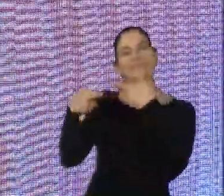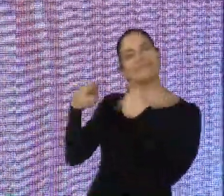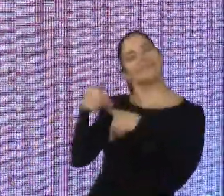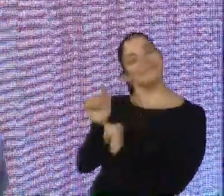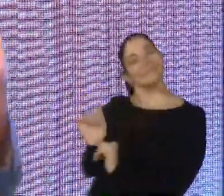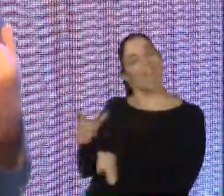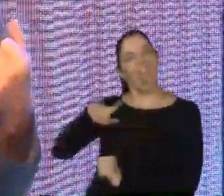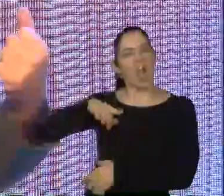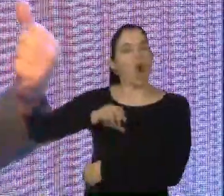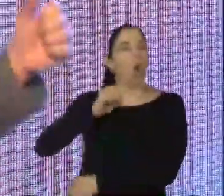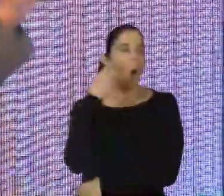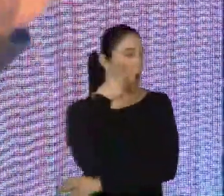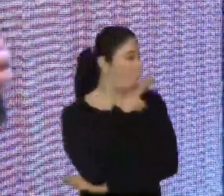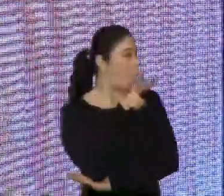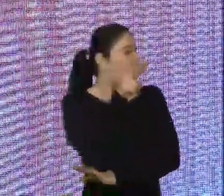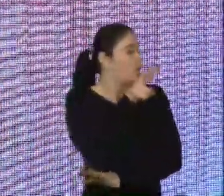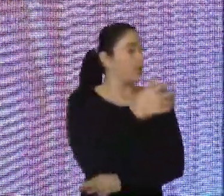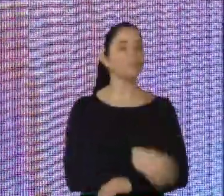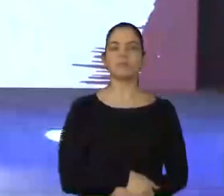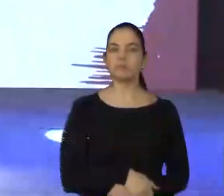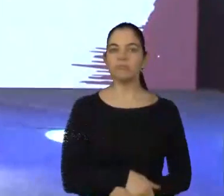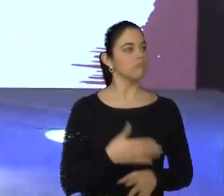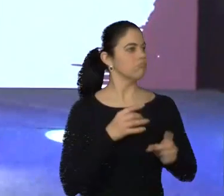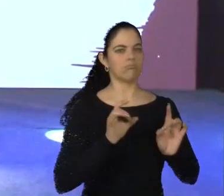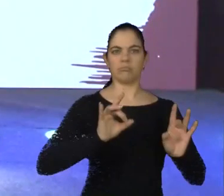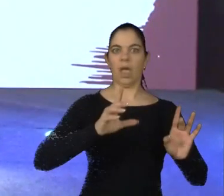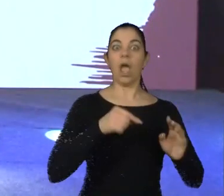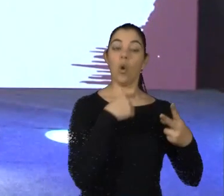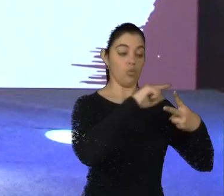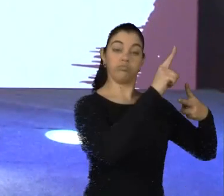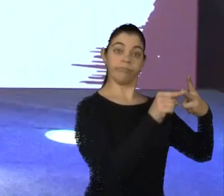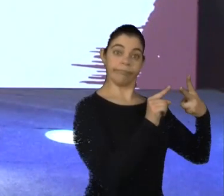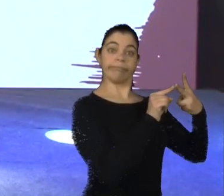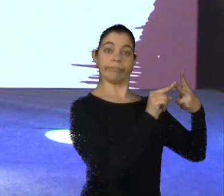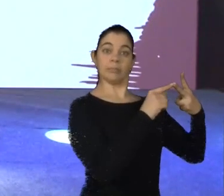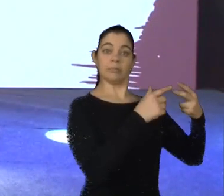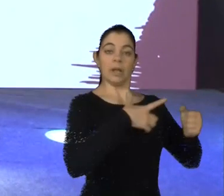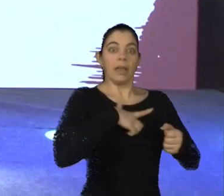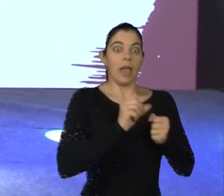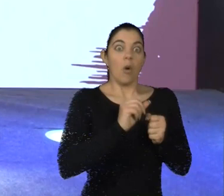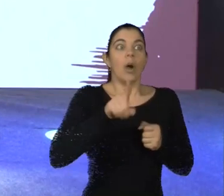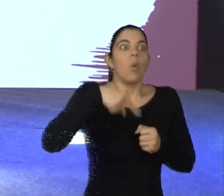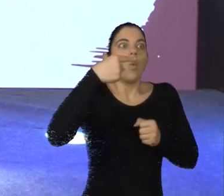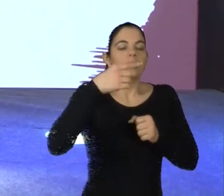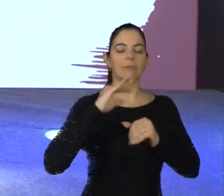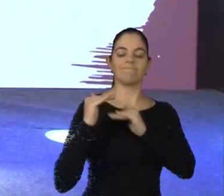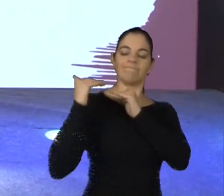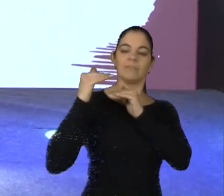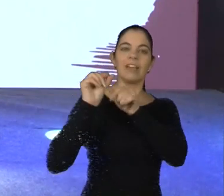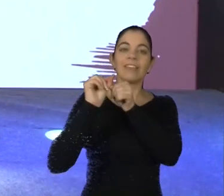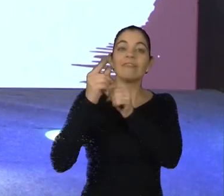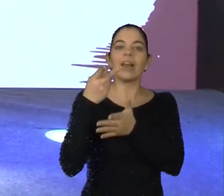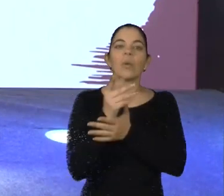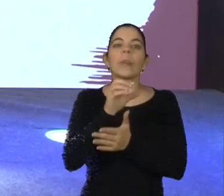vontade de ficar mais acuado. Eu tenho um segundo cérebro que vem numa casca, envolvendo esse cérebro reptiliano, chamado